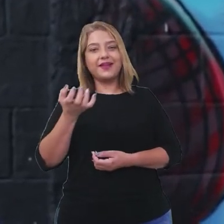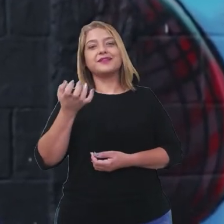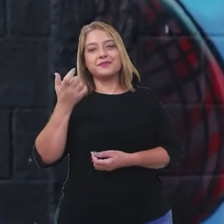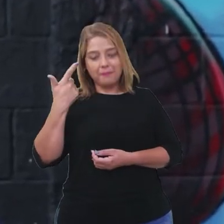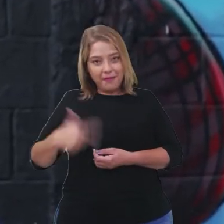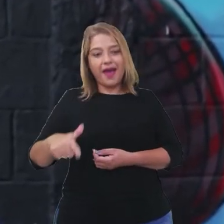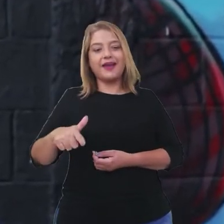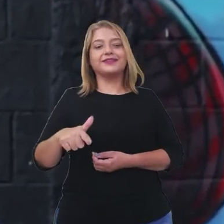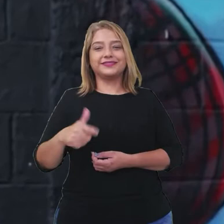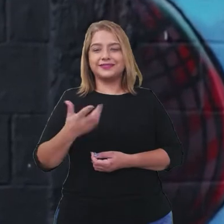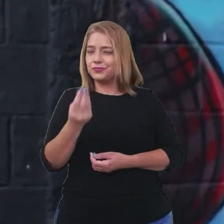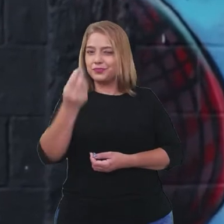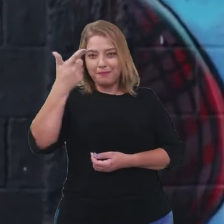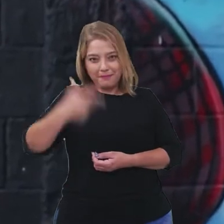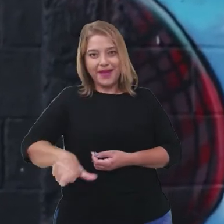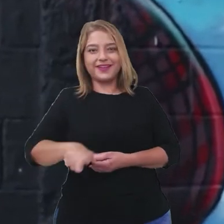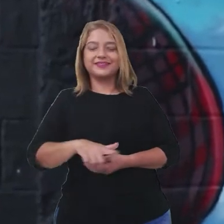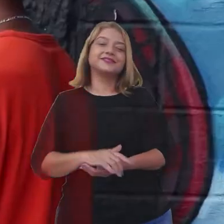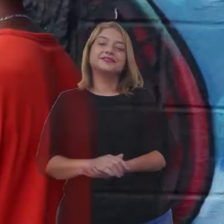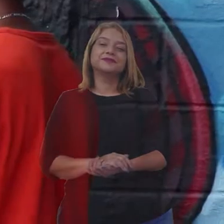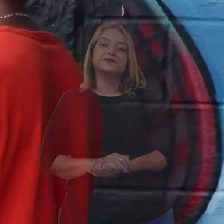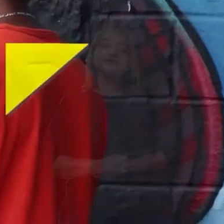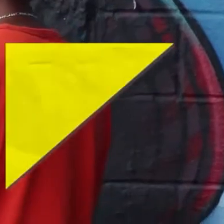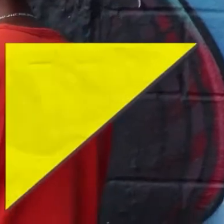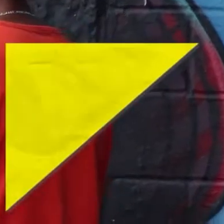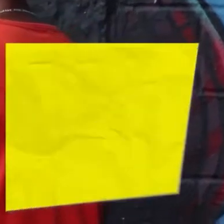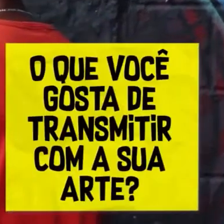pintar mais ainda, muito mais.